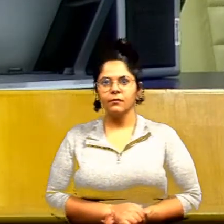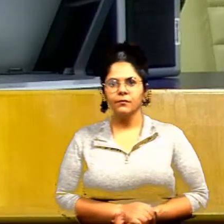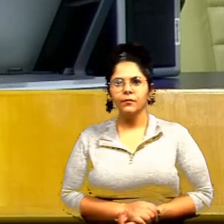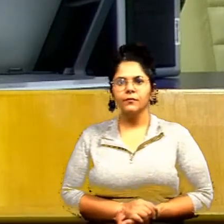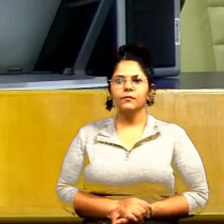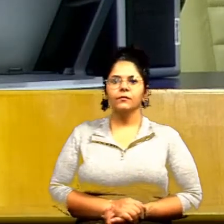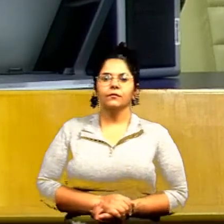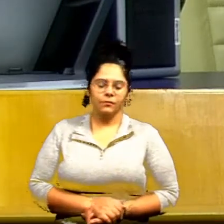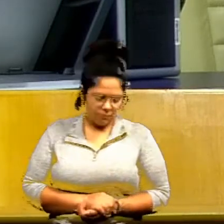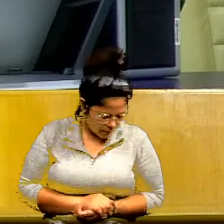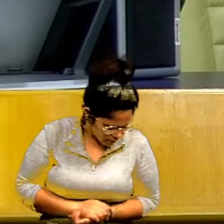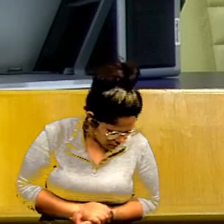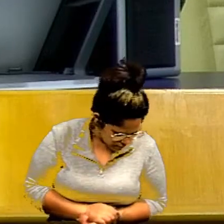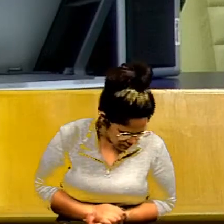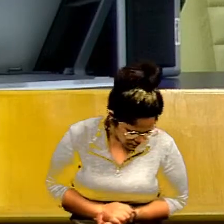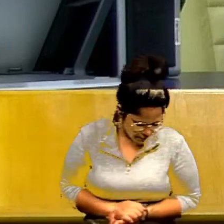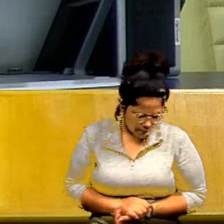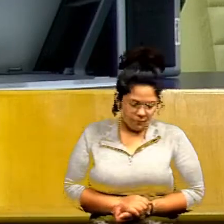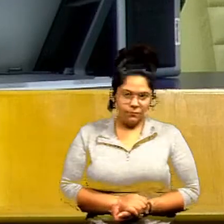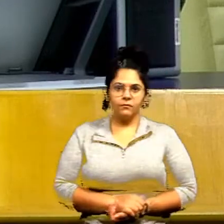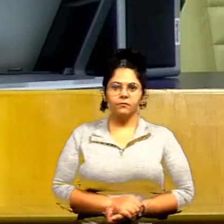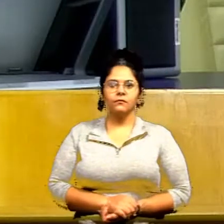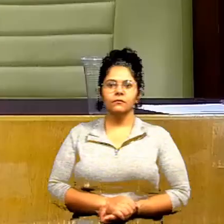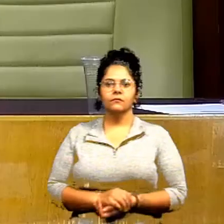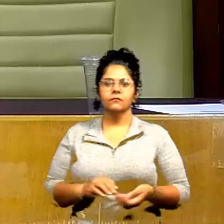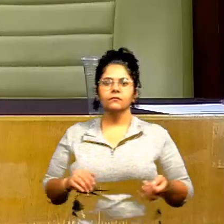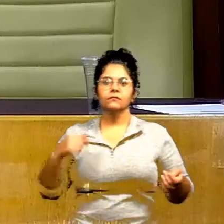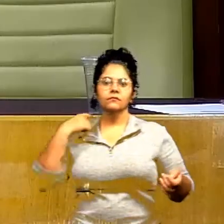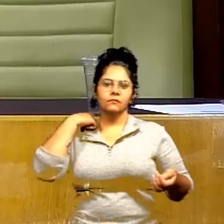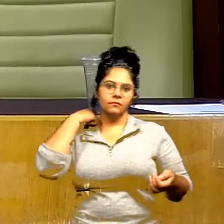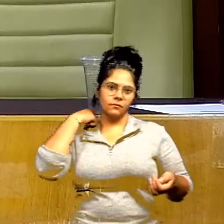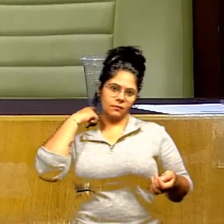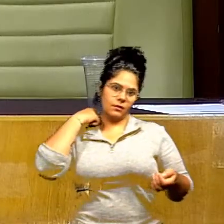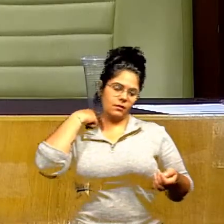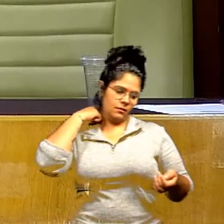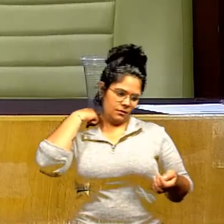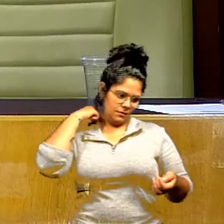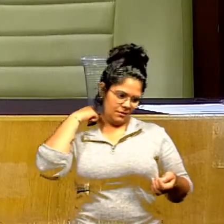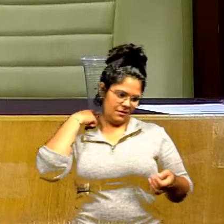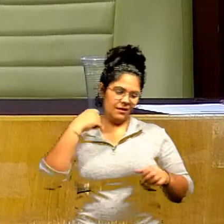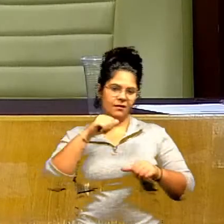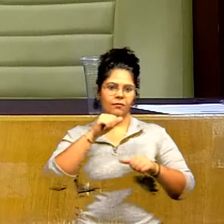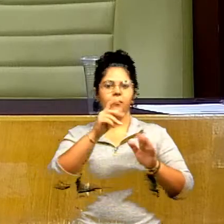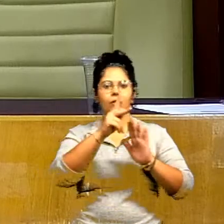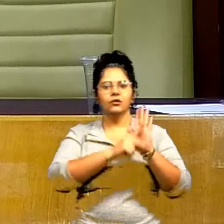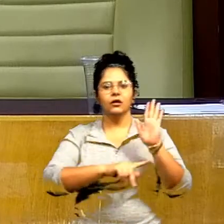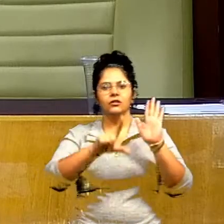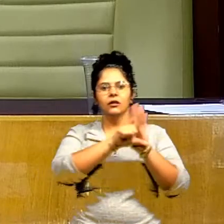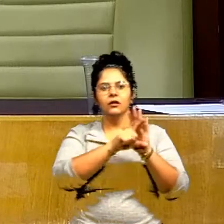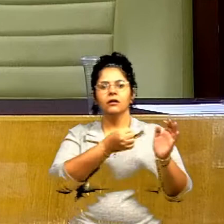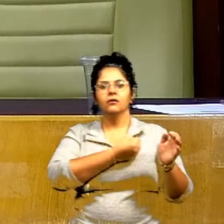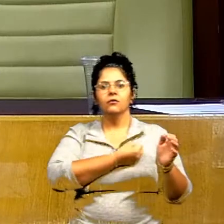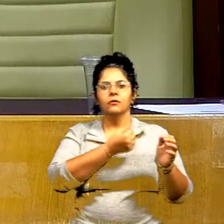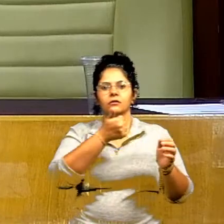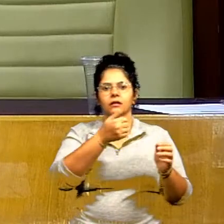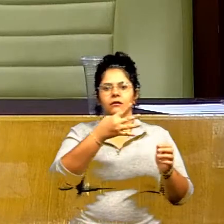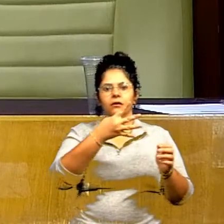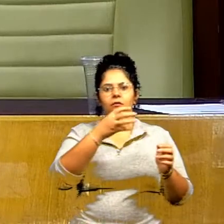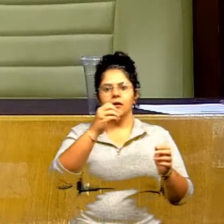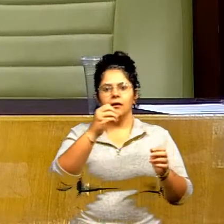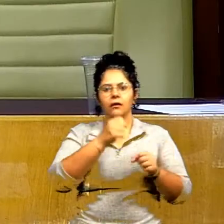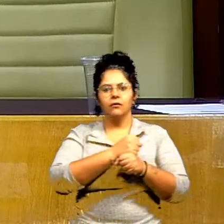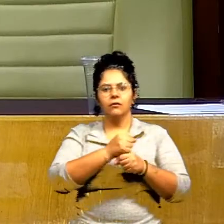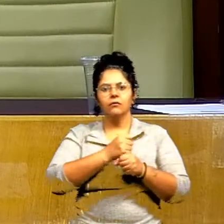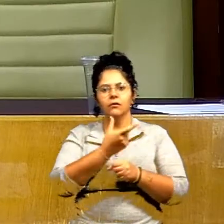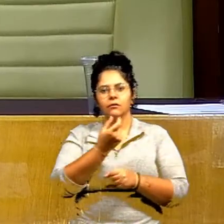Só para o primeiro secretário. Então, inversão da pauta projeto de lei 140 de 2020